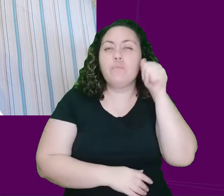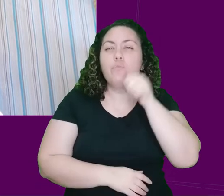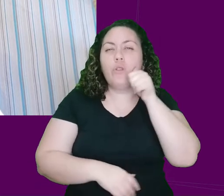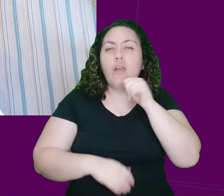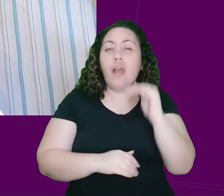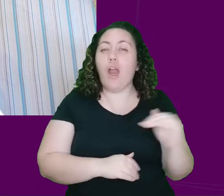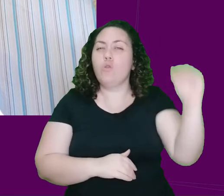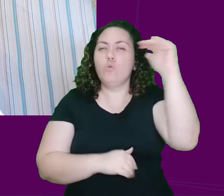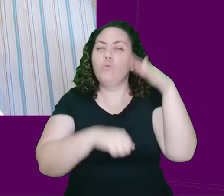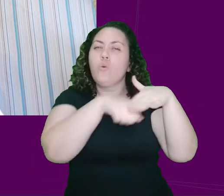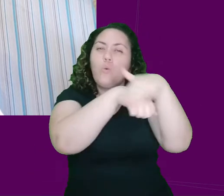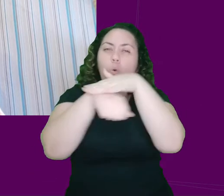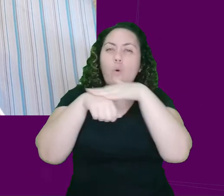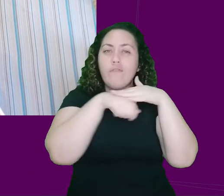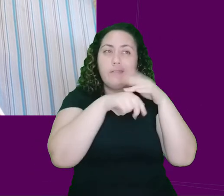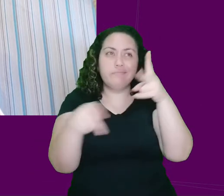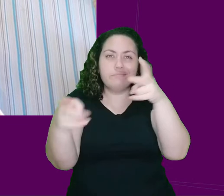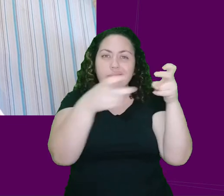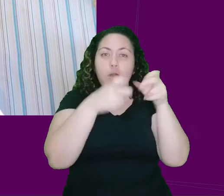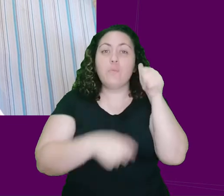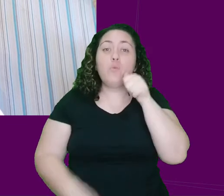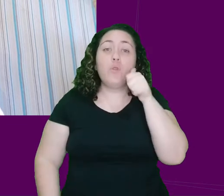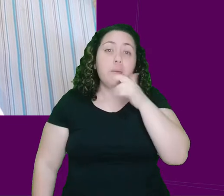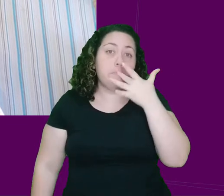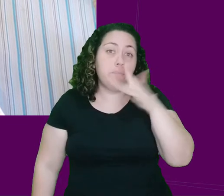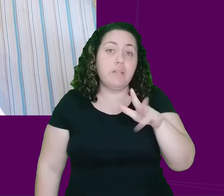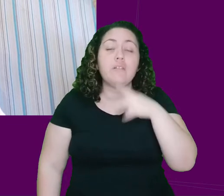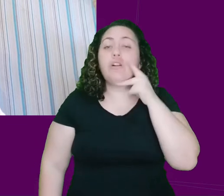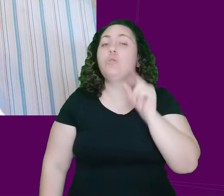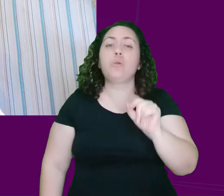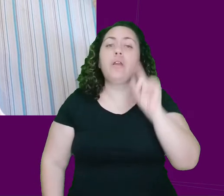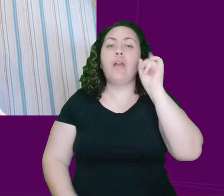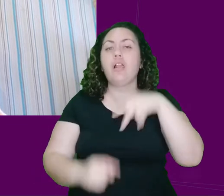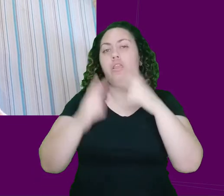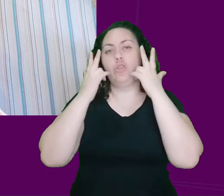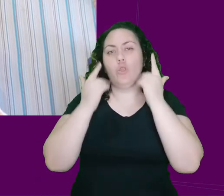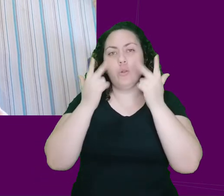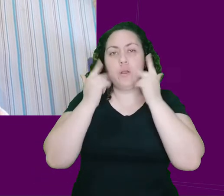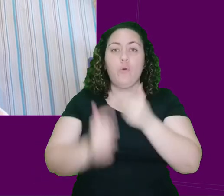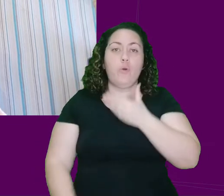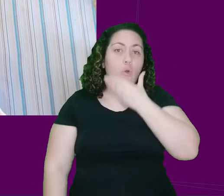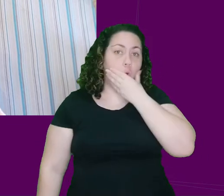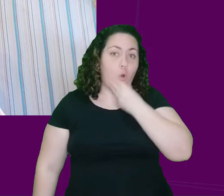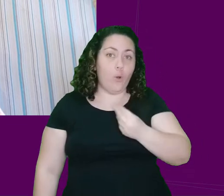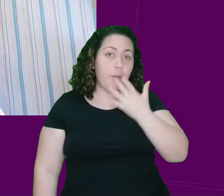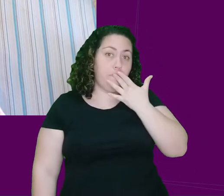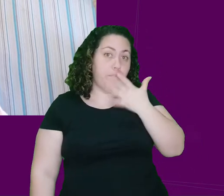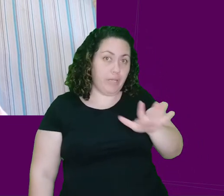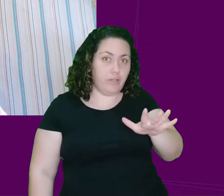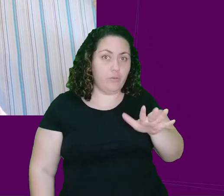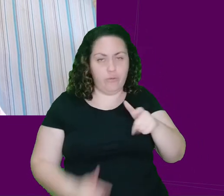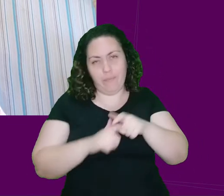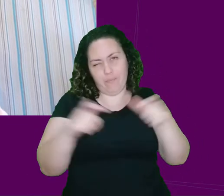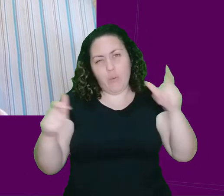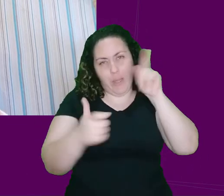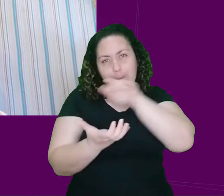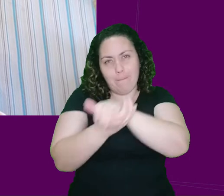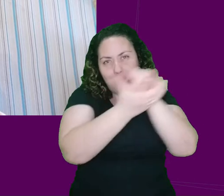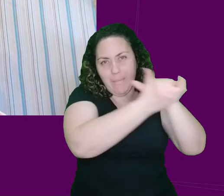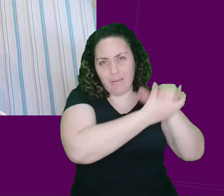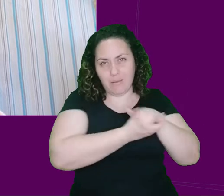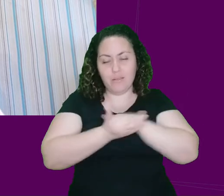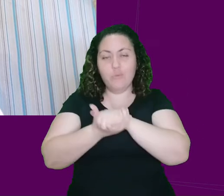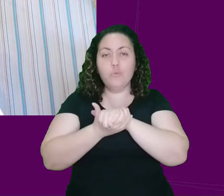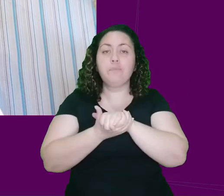presenciava. Então, essas mulheres brancas diziam que era normal que os homens brancos, muitos dos quais eram seus